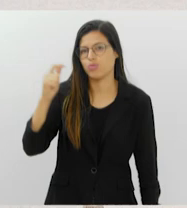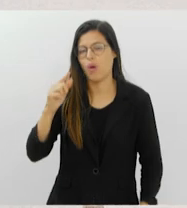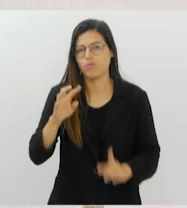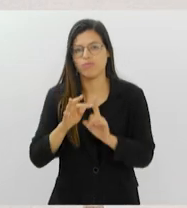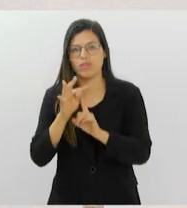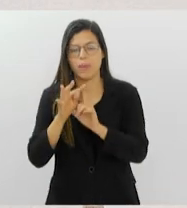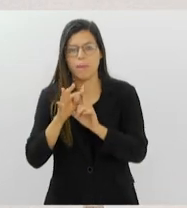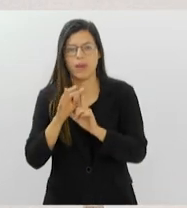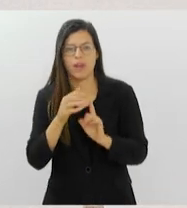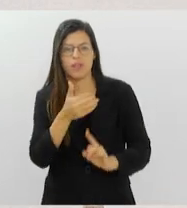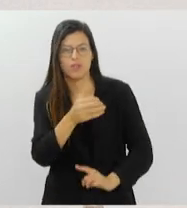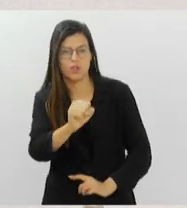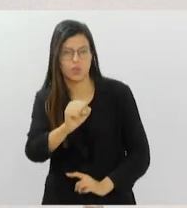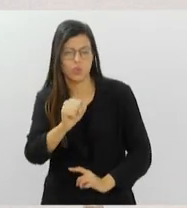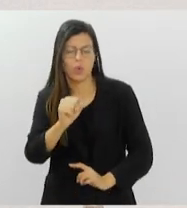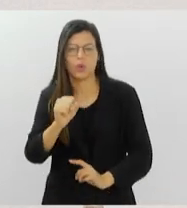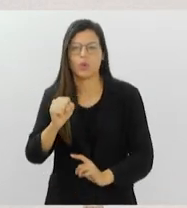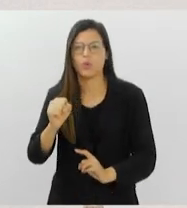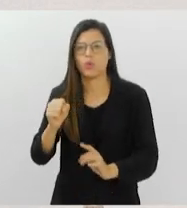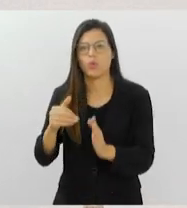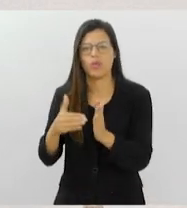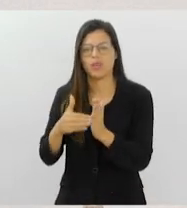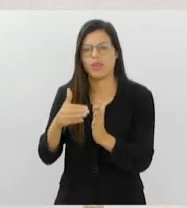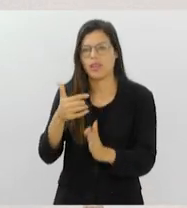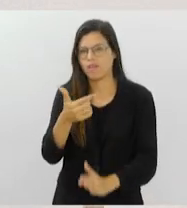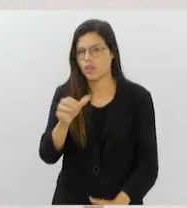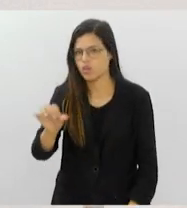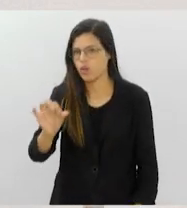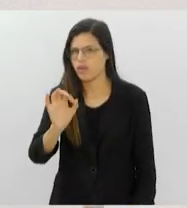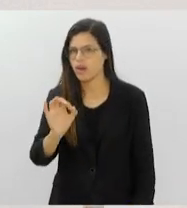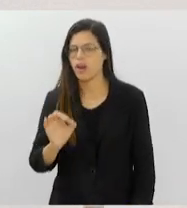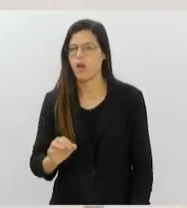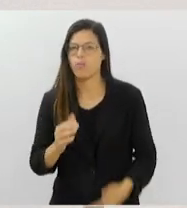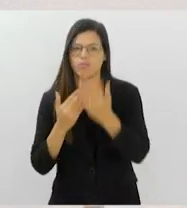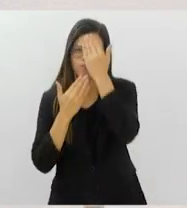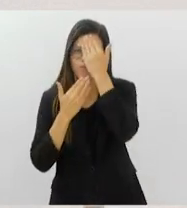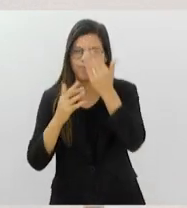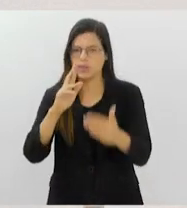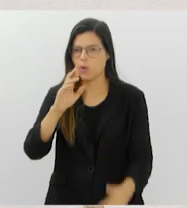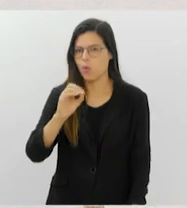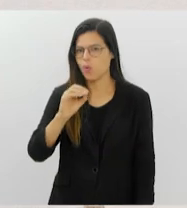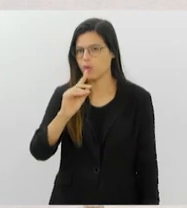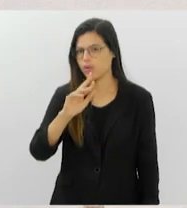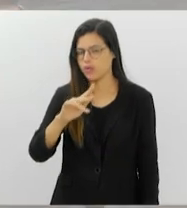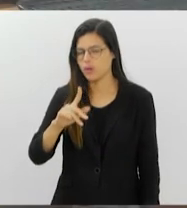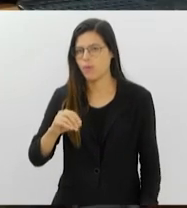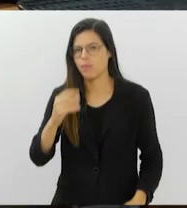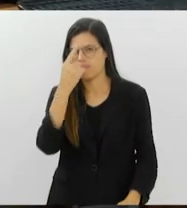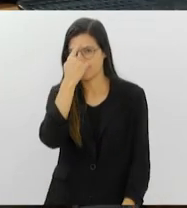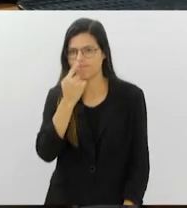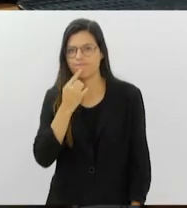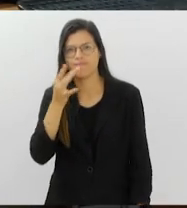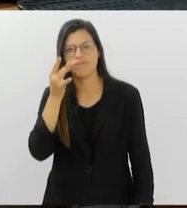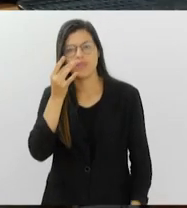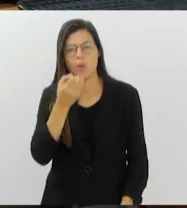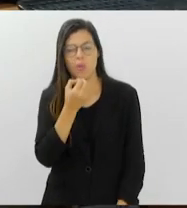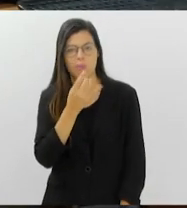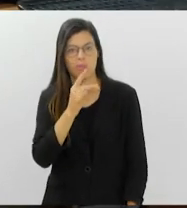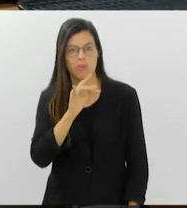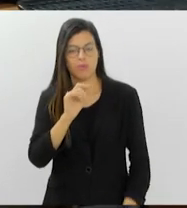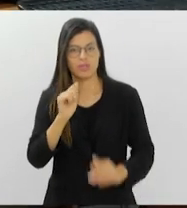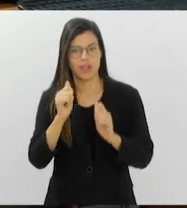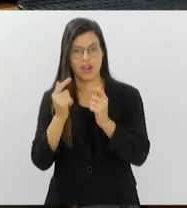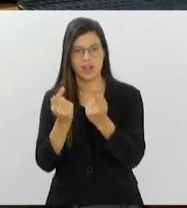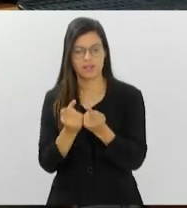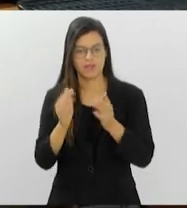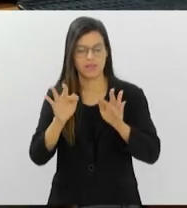entre 18 e 29 graus. Obrigado, Rodrigo Melo, pelas imagens ao vivo. O Bom Dia Alerje termina aqui.